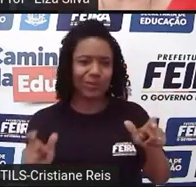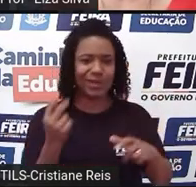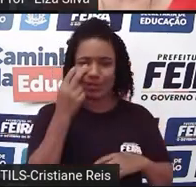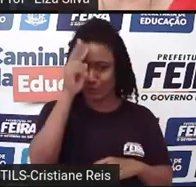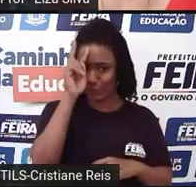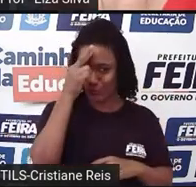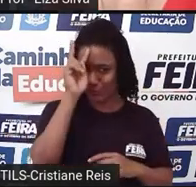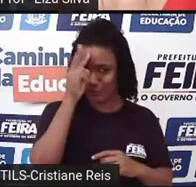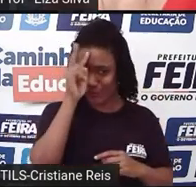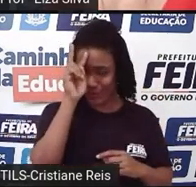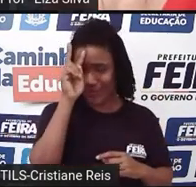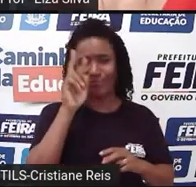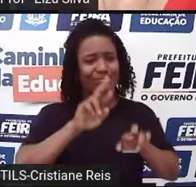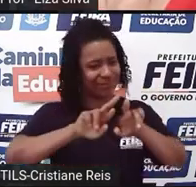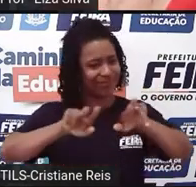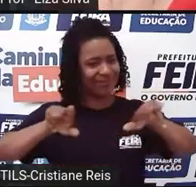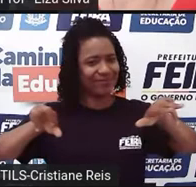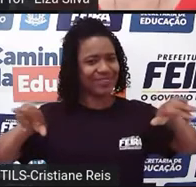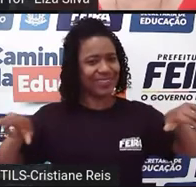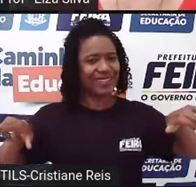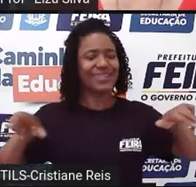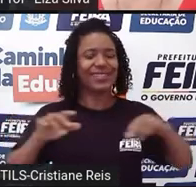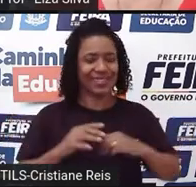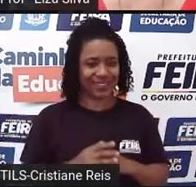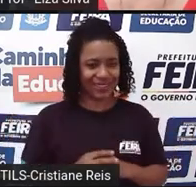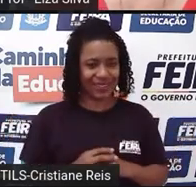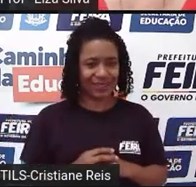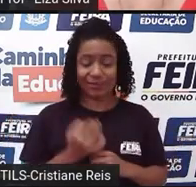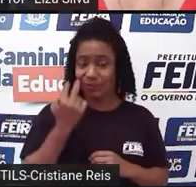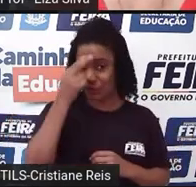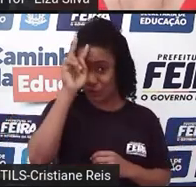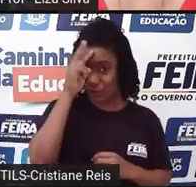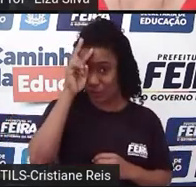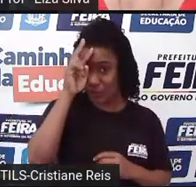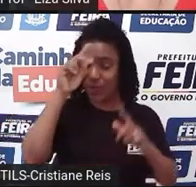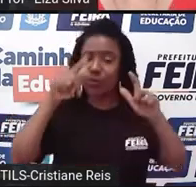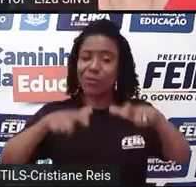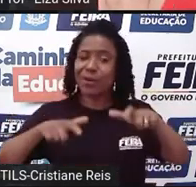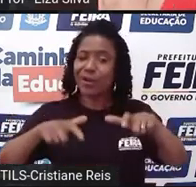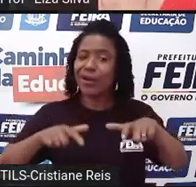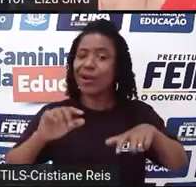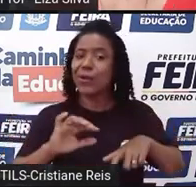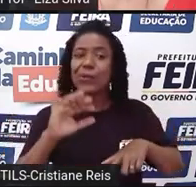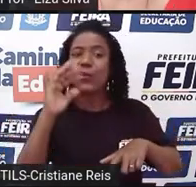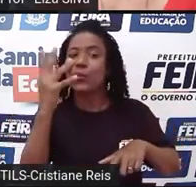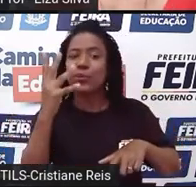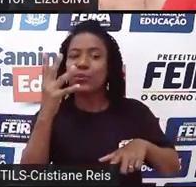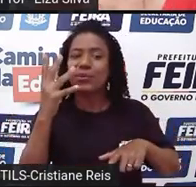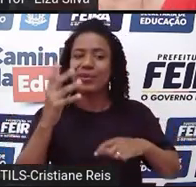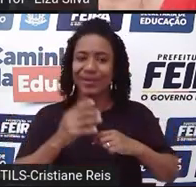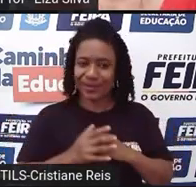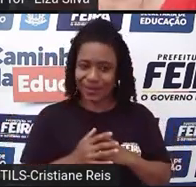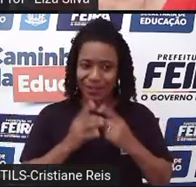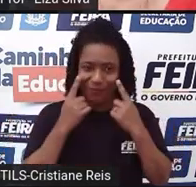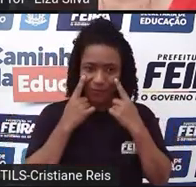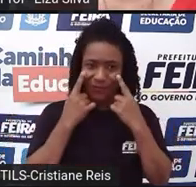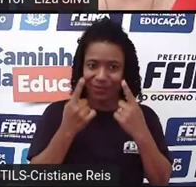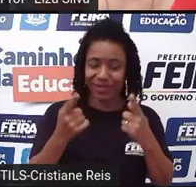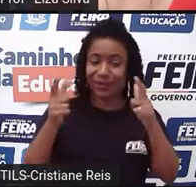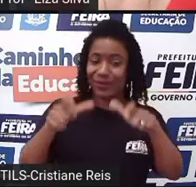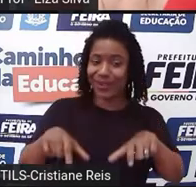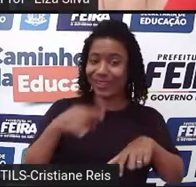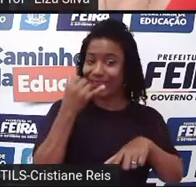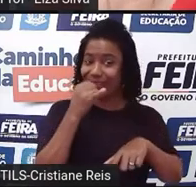história em si. Uma história que acontece em um determinado lugar, que neste caso nós vimos que é em Verona, na